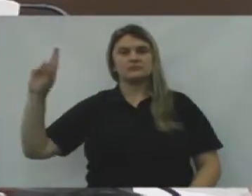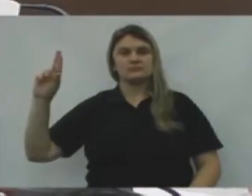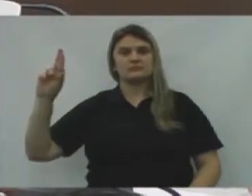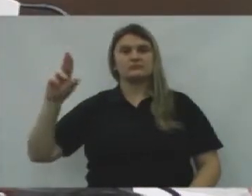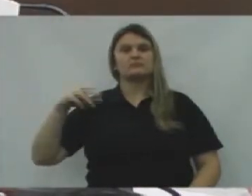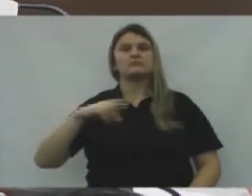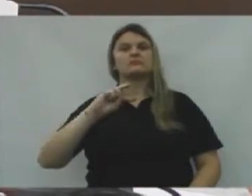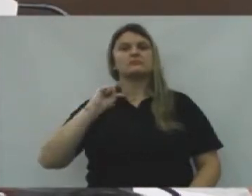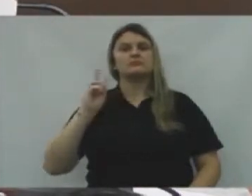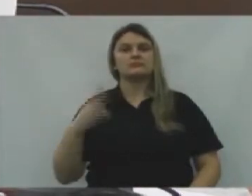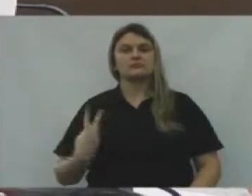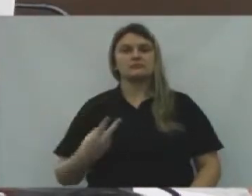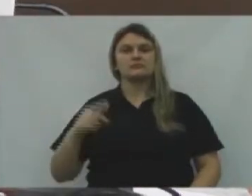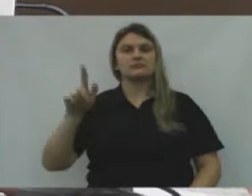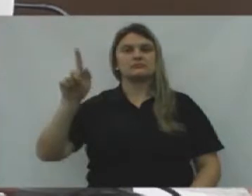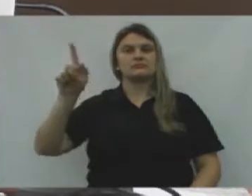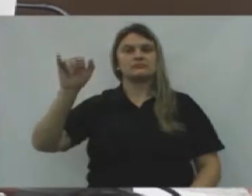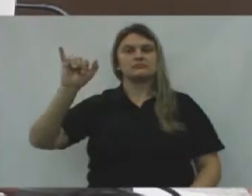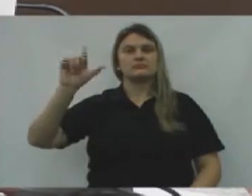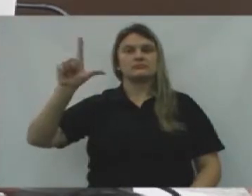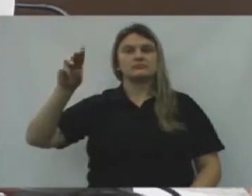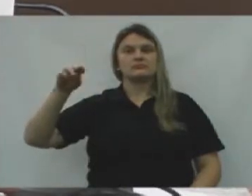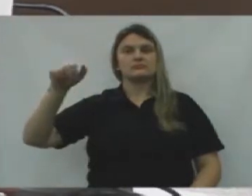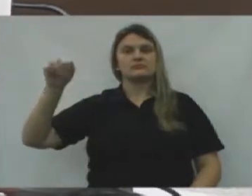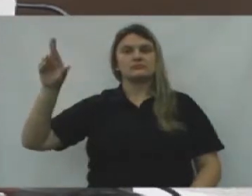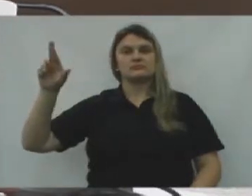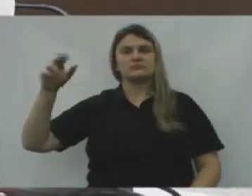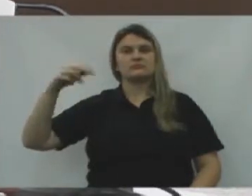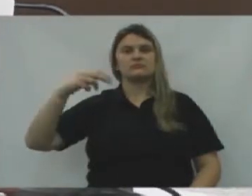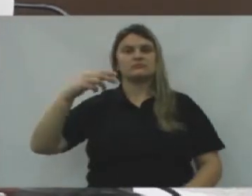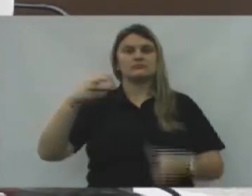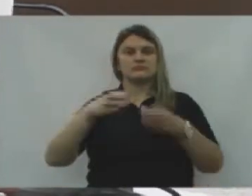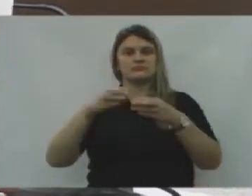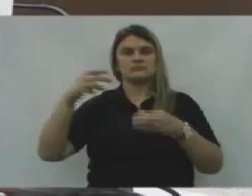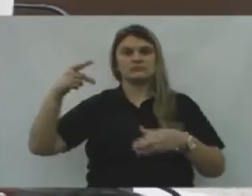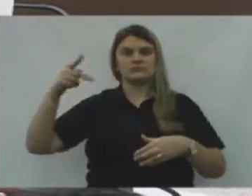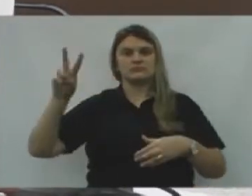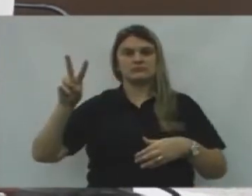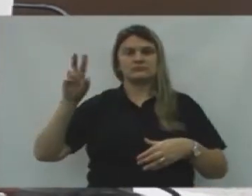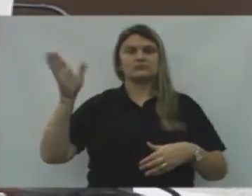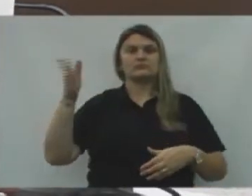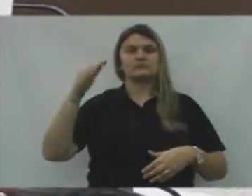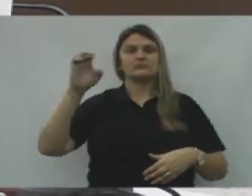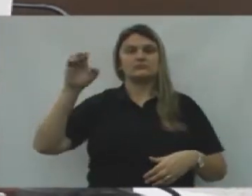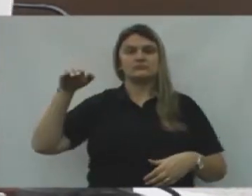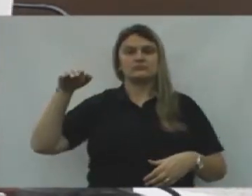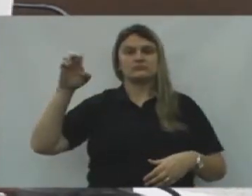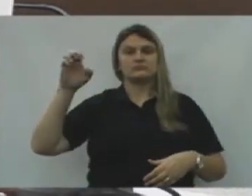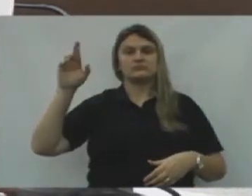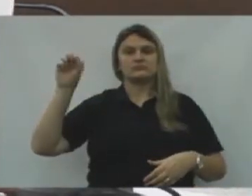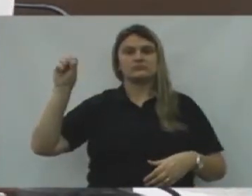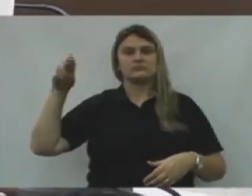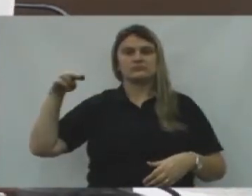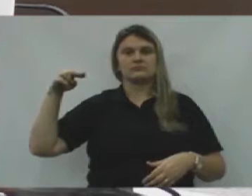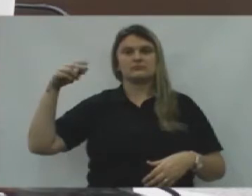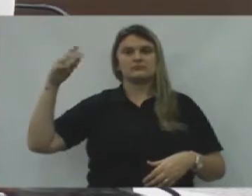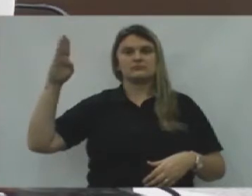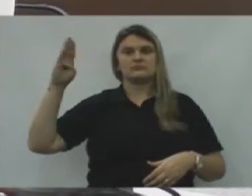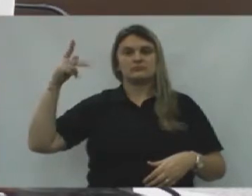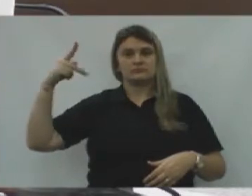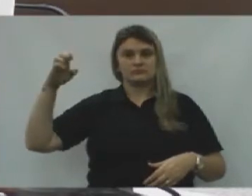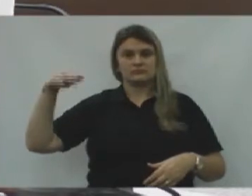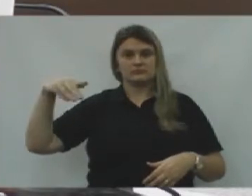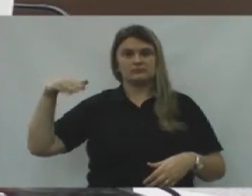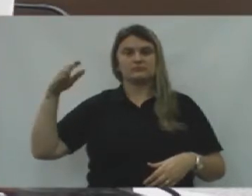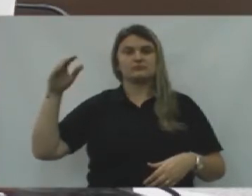Vereadores, Gilmar Carlos Pogogelski, do PV, Emerson de Souza, do PEM, Albino Schwerzovsk,